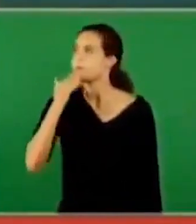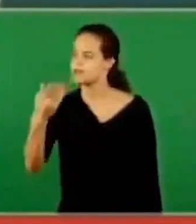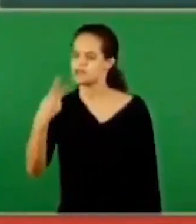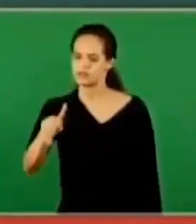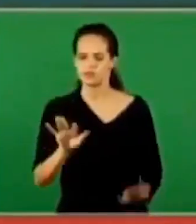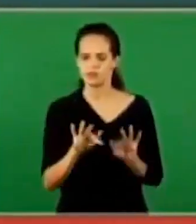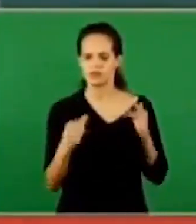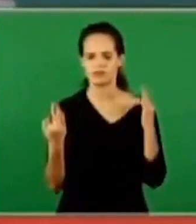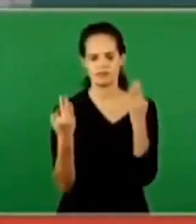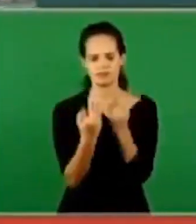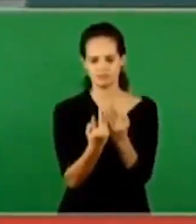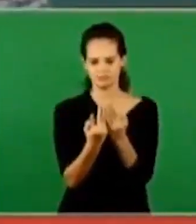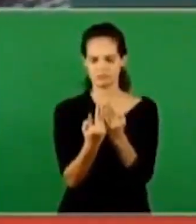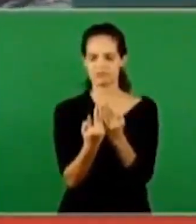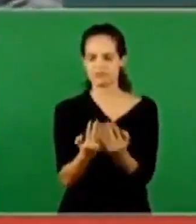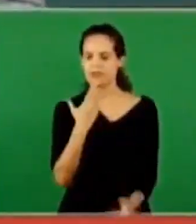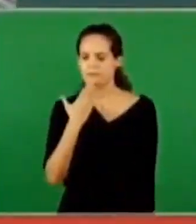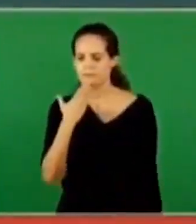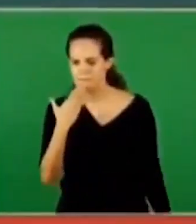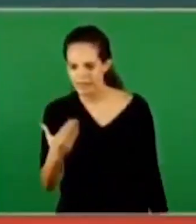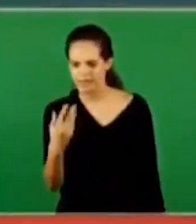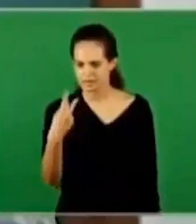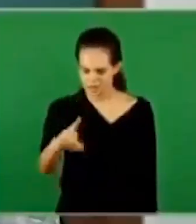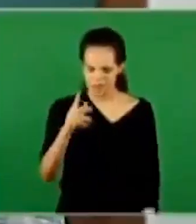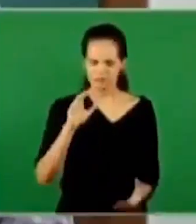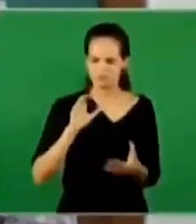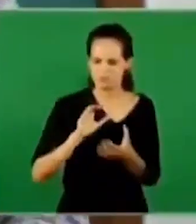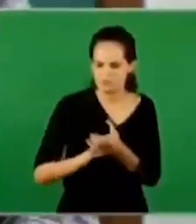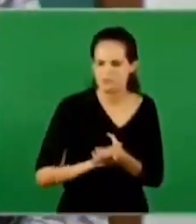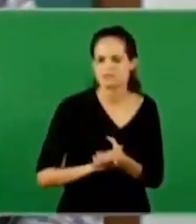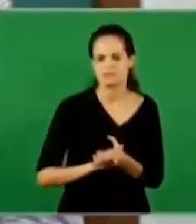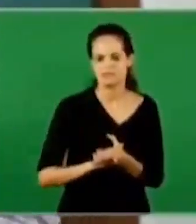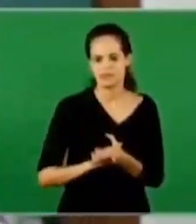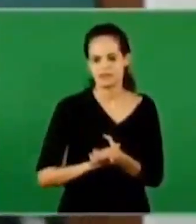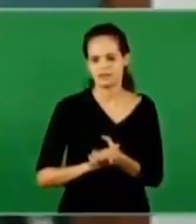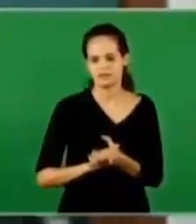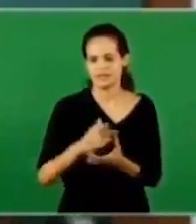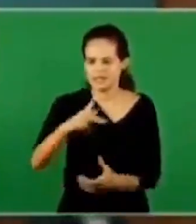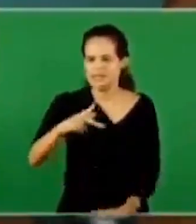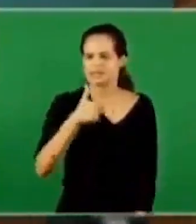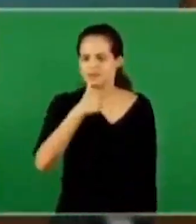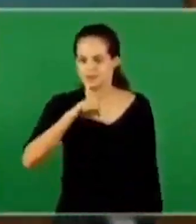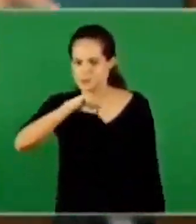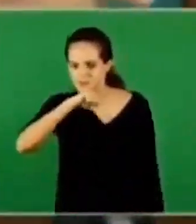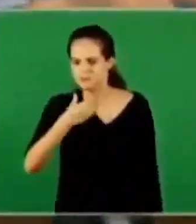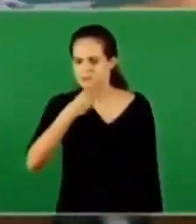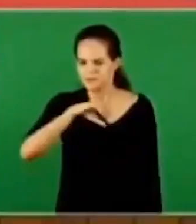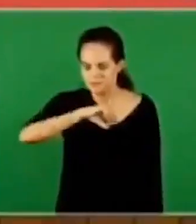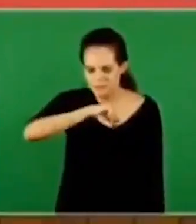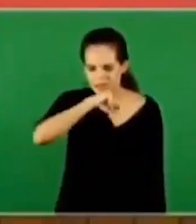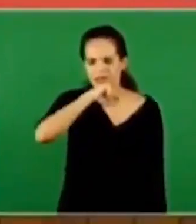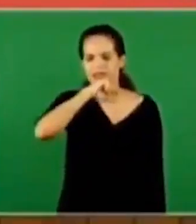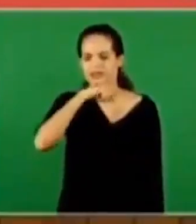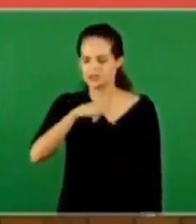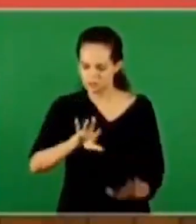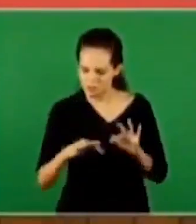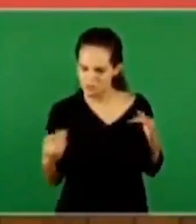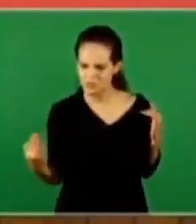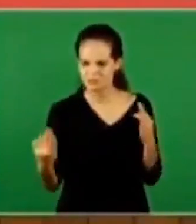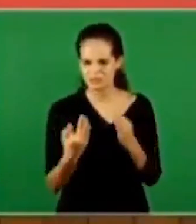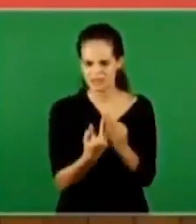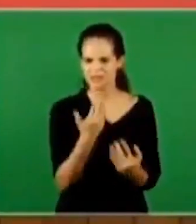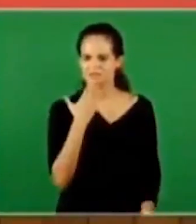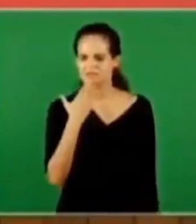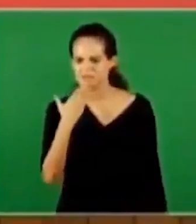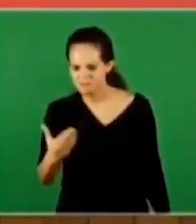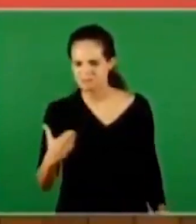Espírito Santo intercede pelo seu casamento. Ele intercede pelo seu pai. Ele intercede pela sua mãe. Ele intercede pela